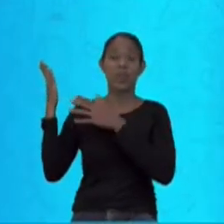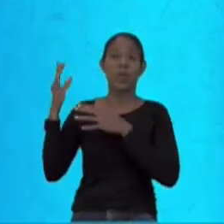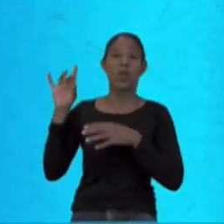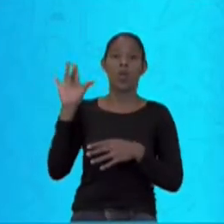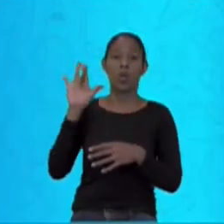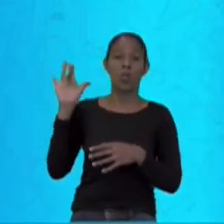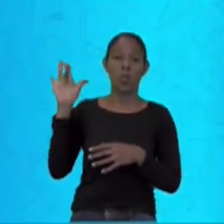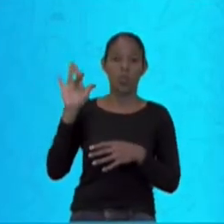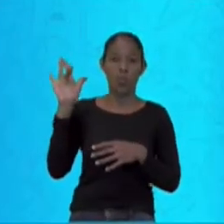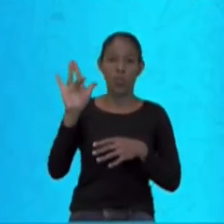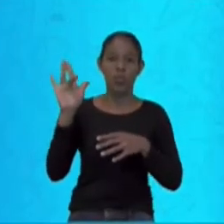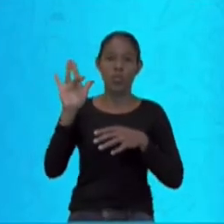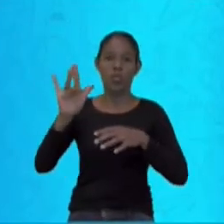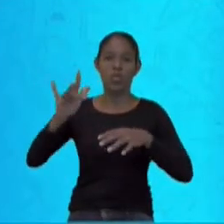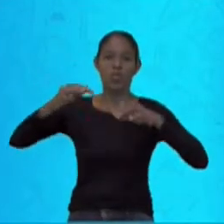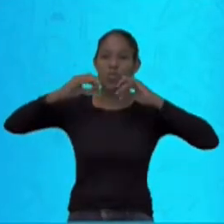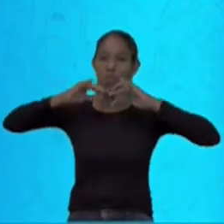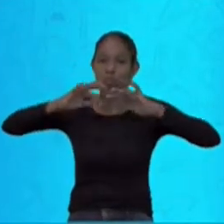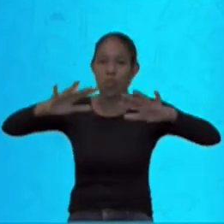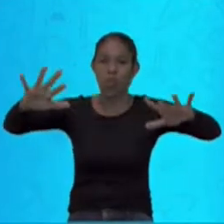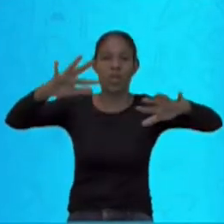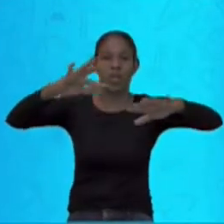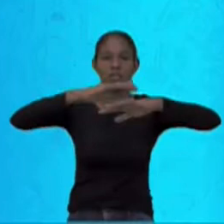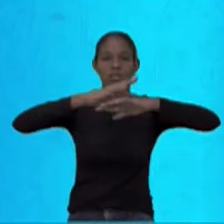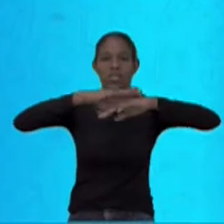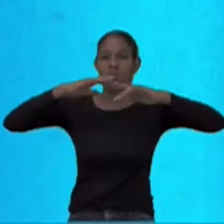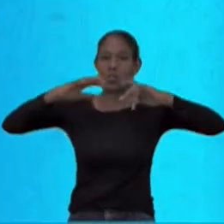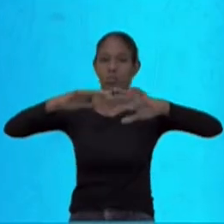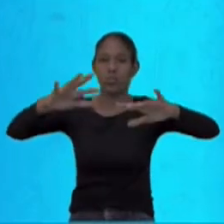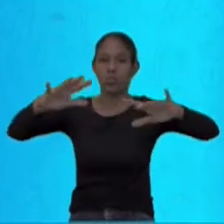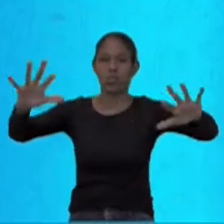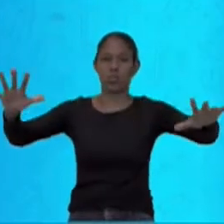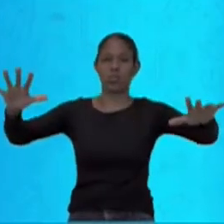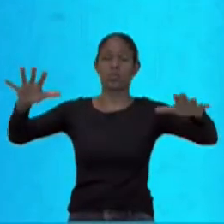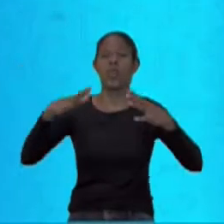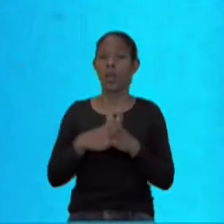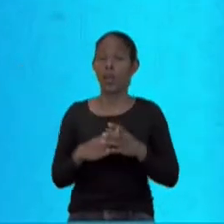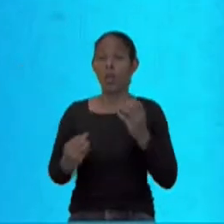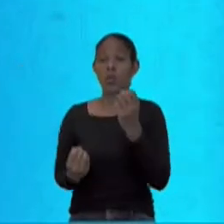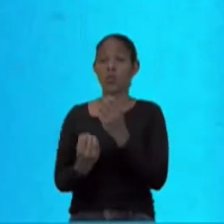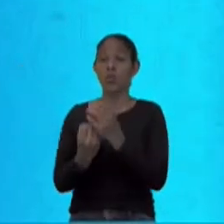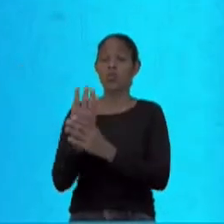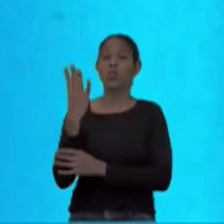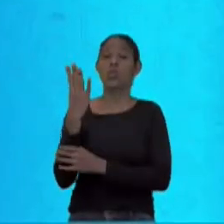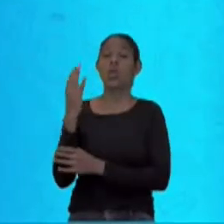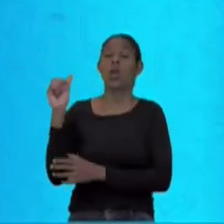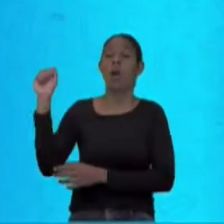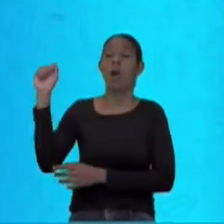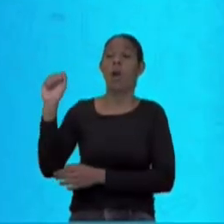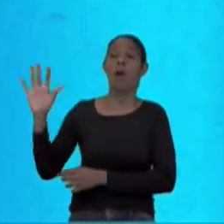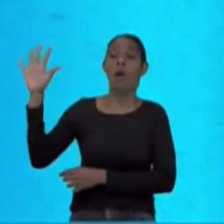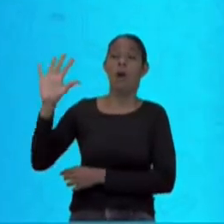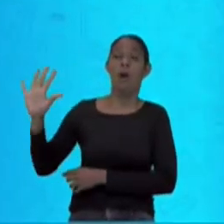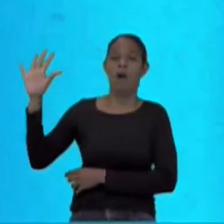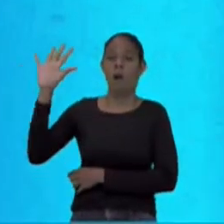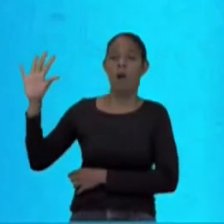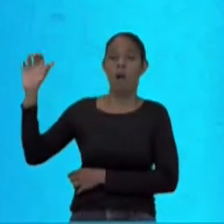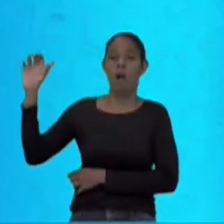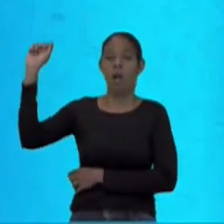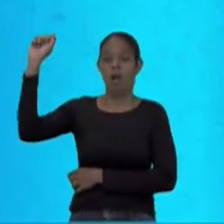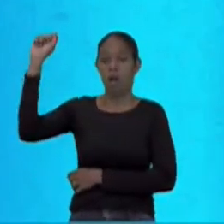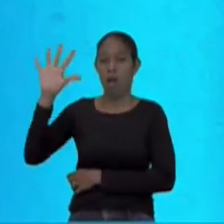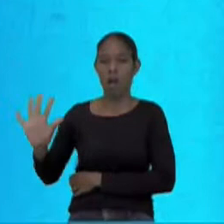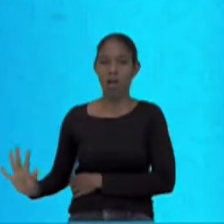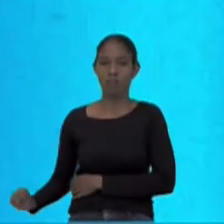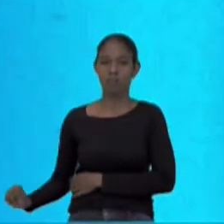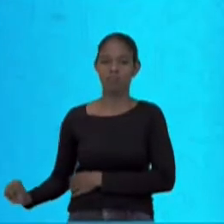origem a região do Egito, especificamente do continente africano. Há quem diz, alguns estudiosos, de